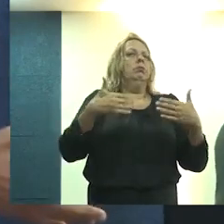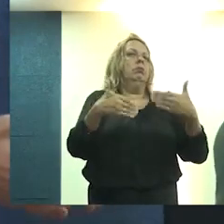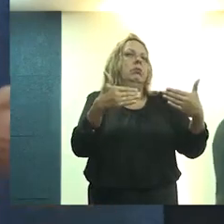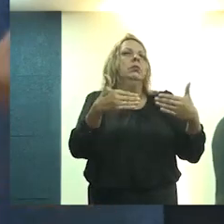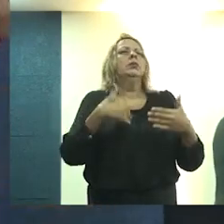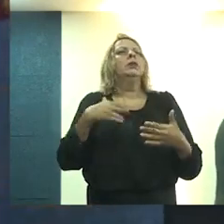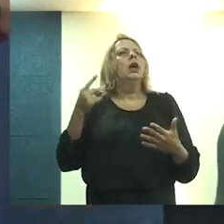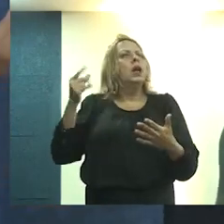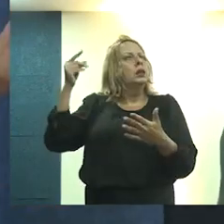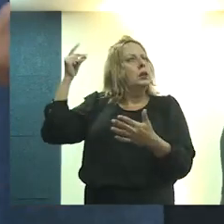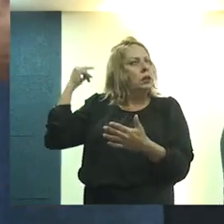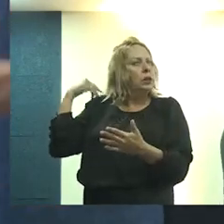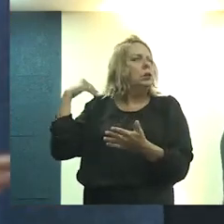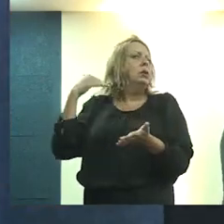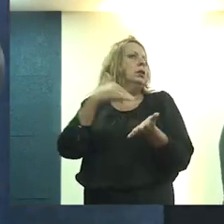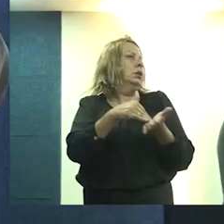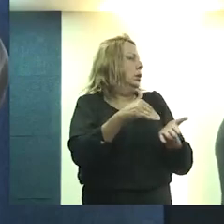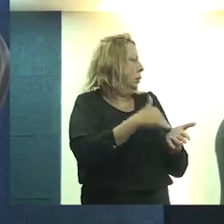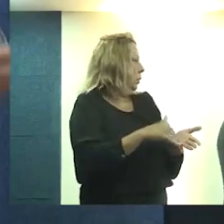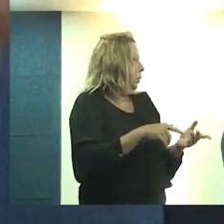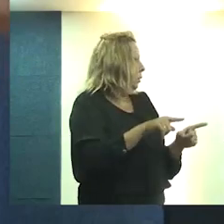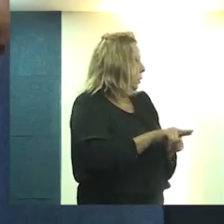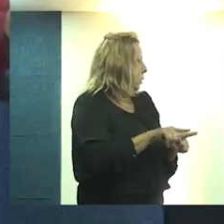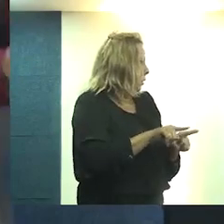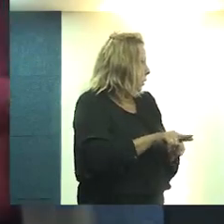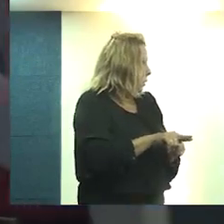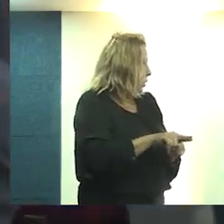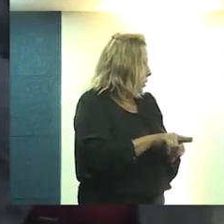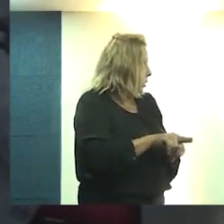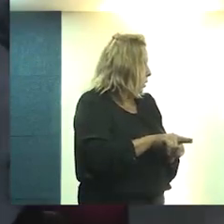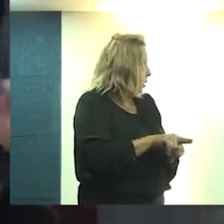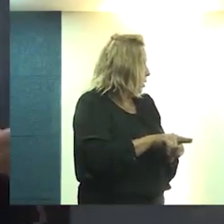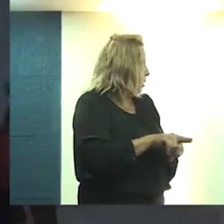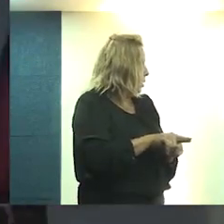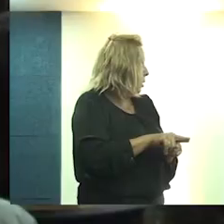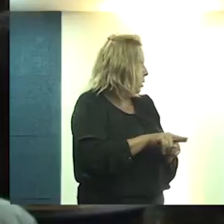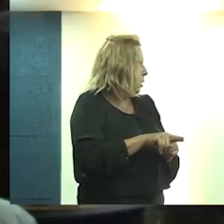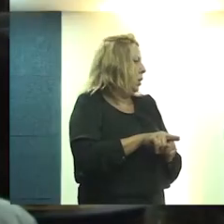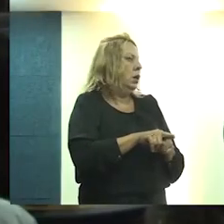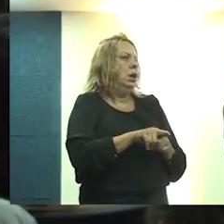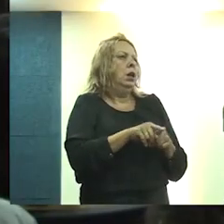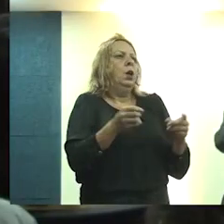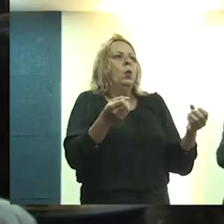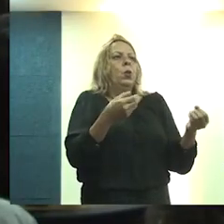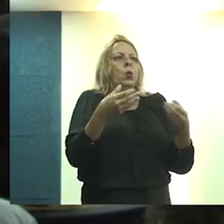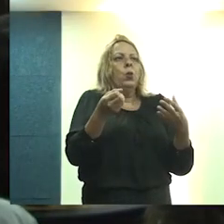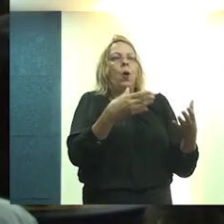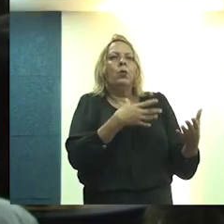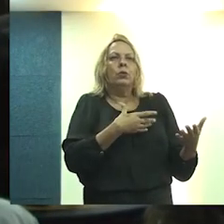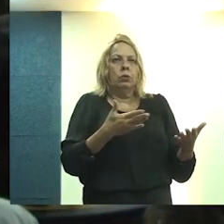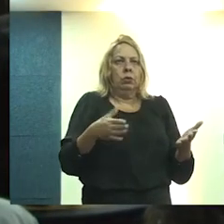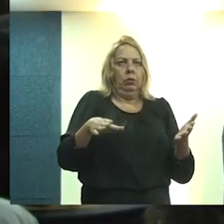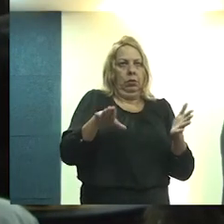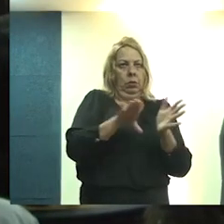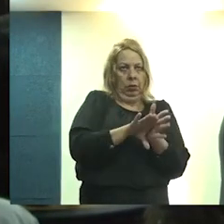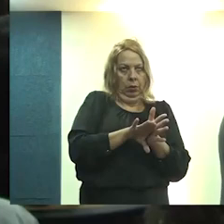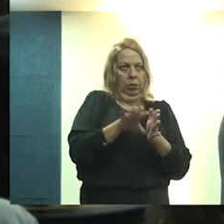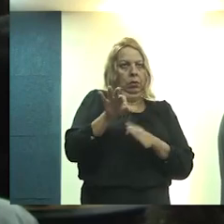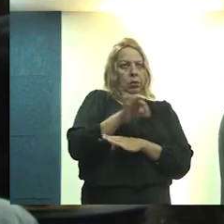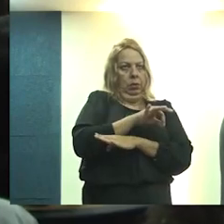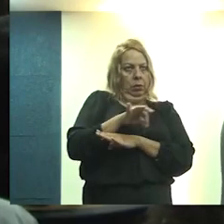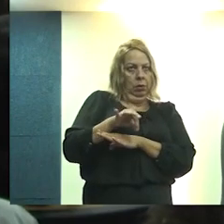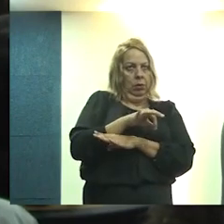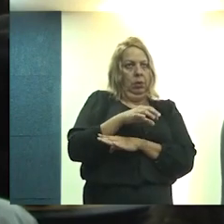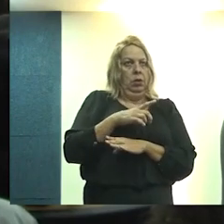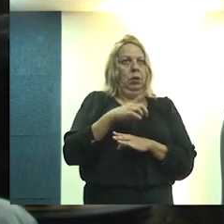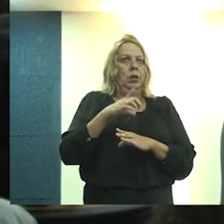Tanto os mais antigos, secretário, e eu já estou quase do antigo também, quanto essa meninada nova que vai adiante.